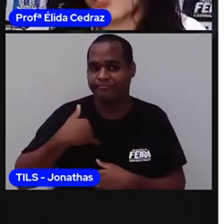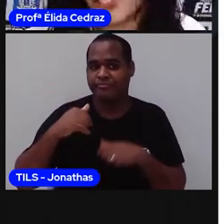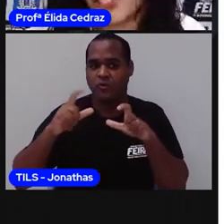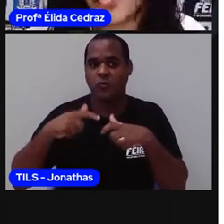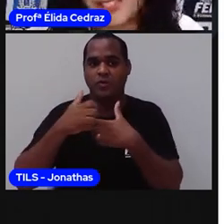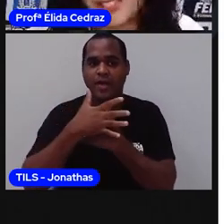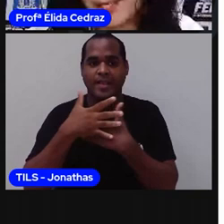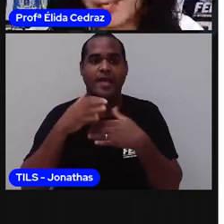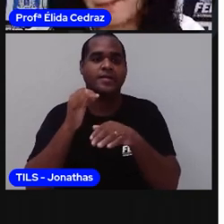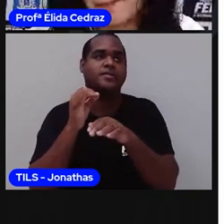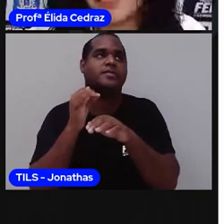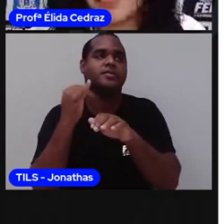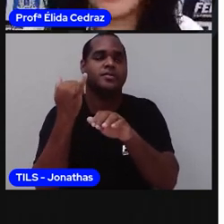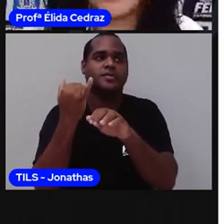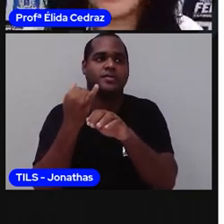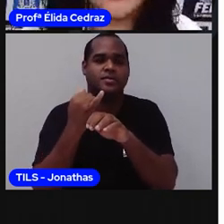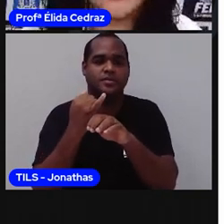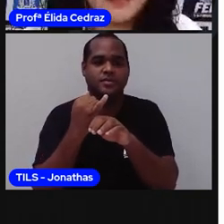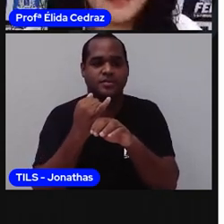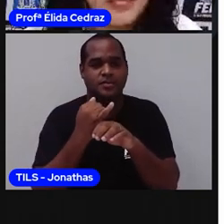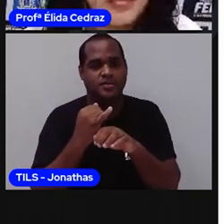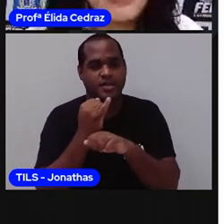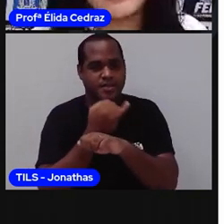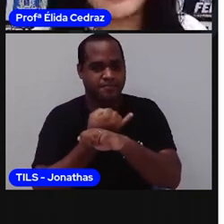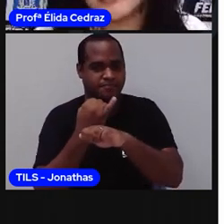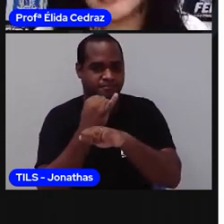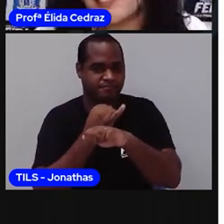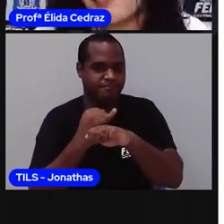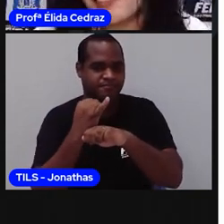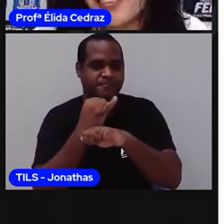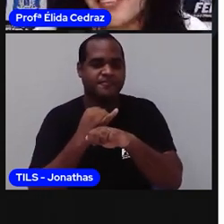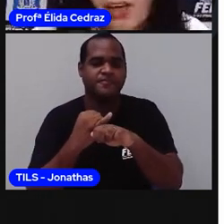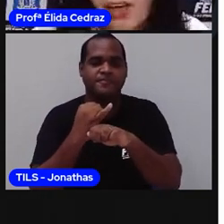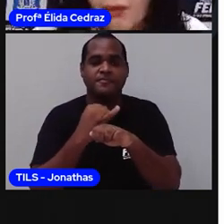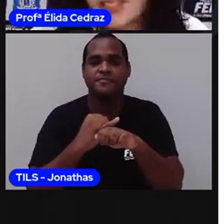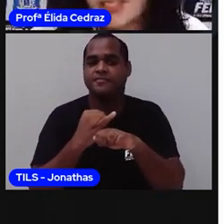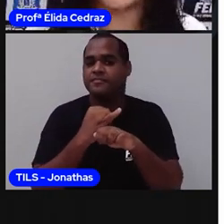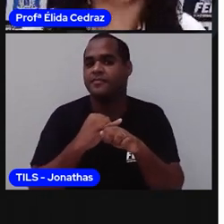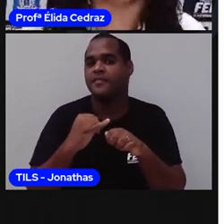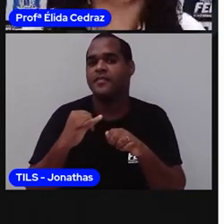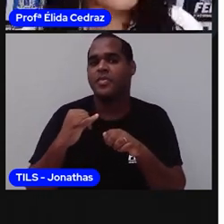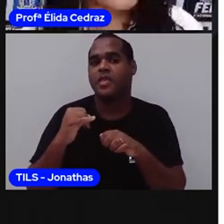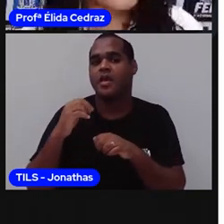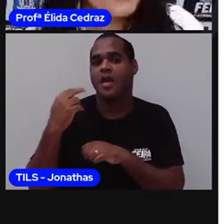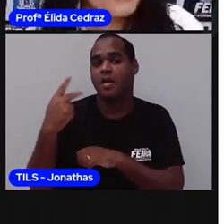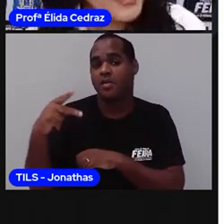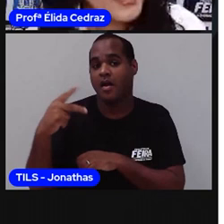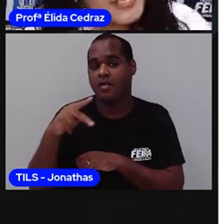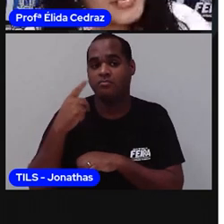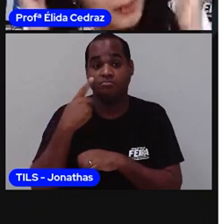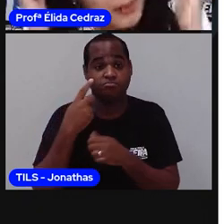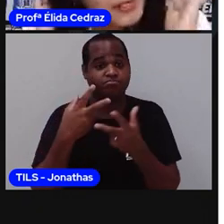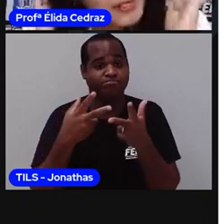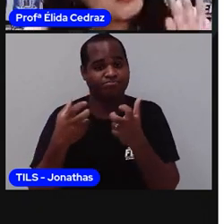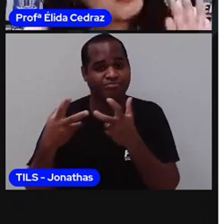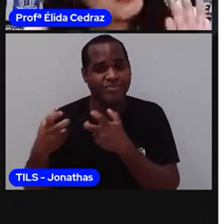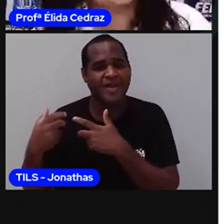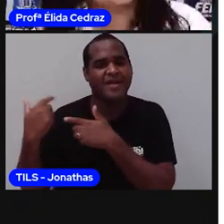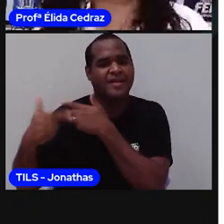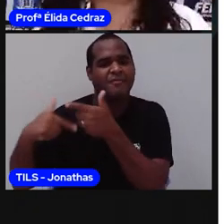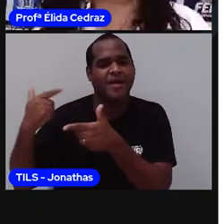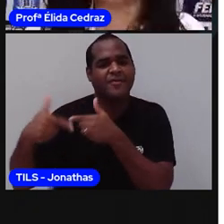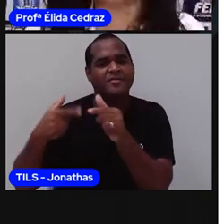cidade de Irecê. A minha bisavó ainda trabalhava na roça, bem velhinha, com cabelinho